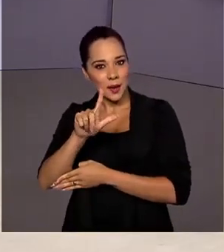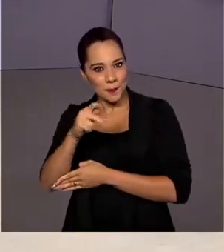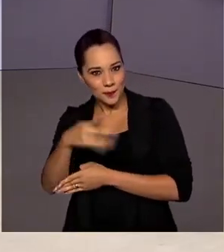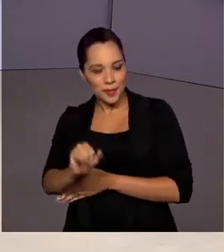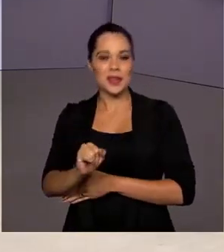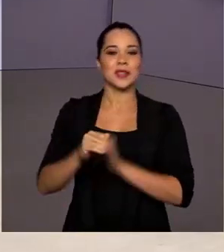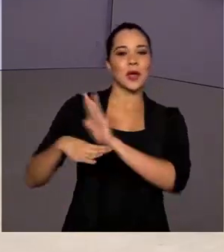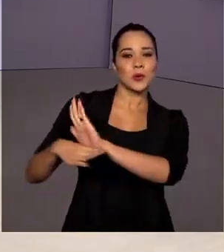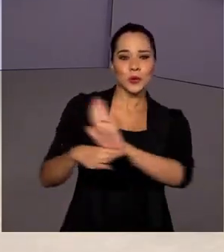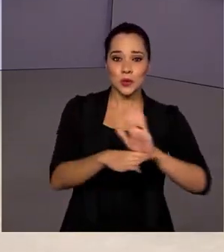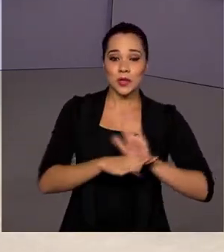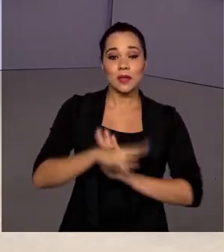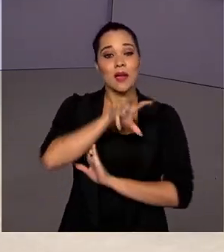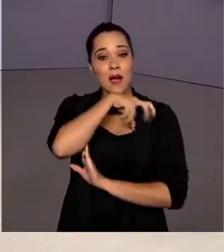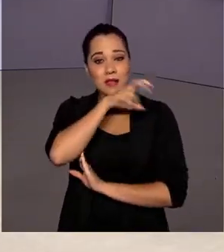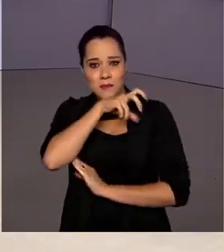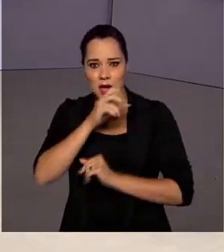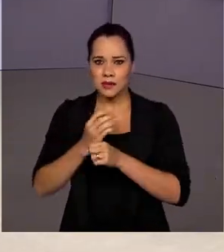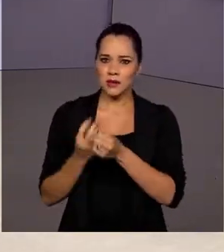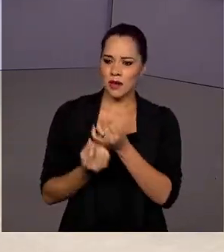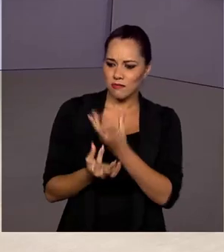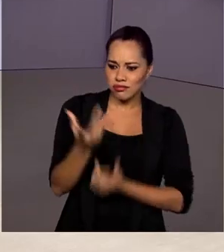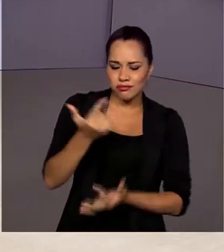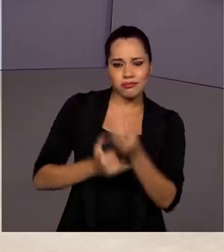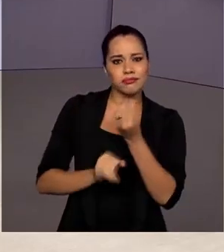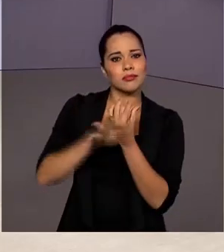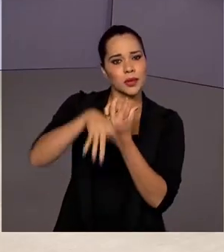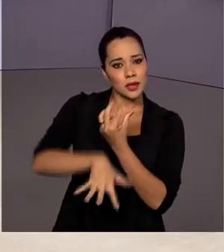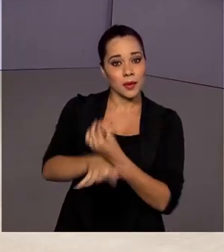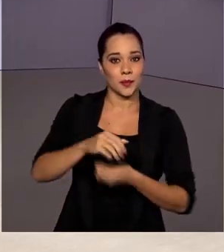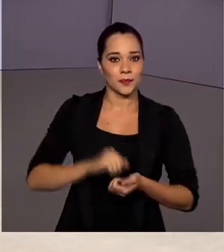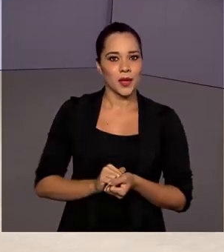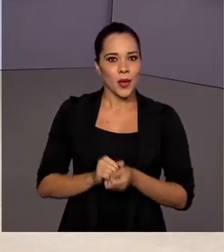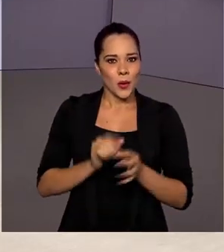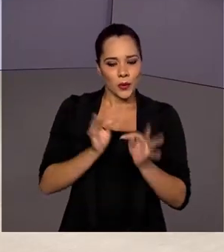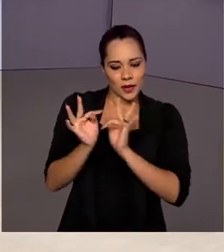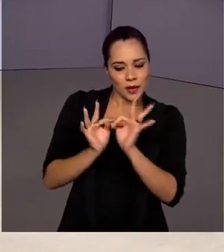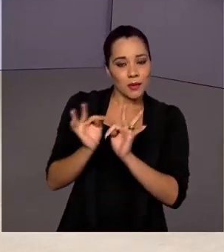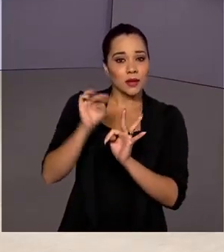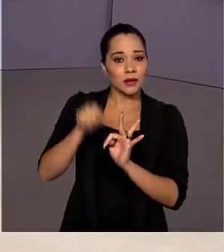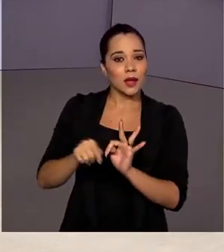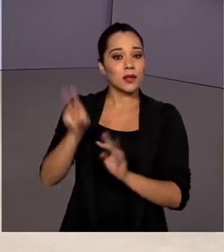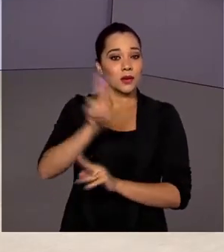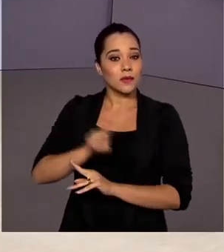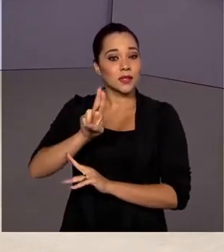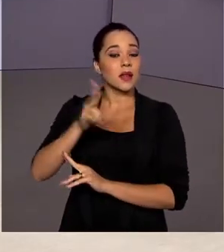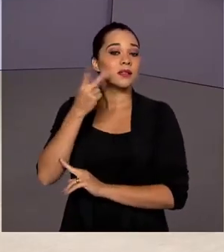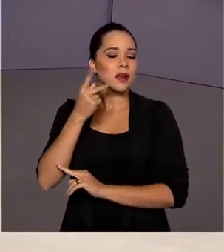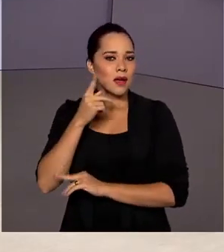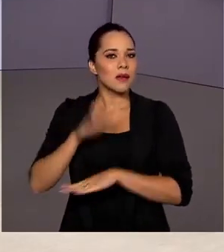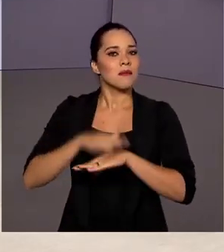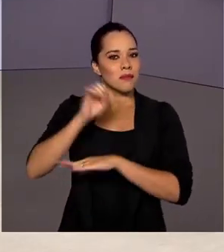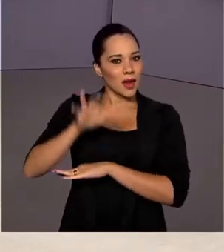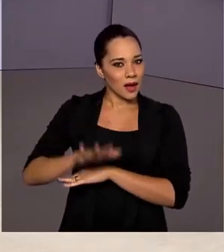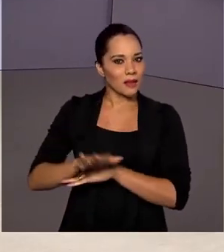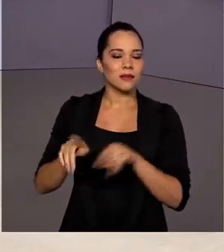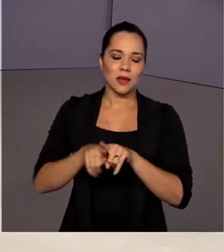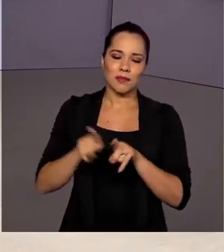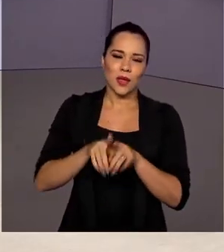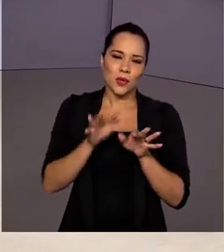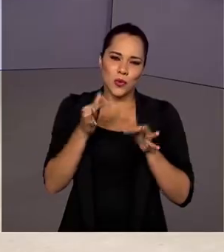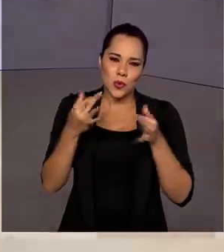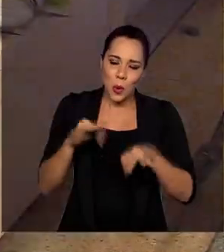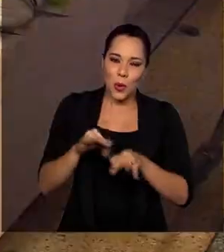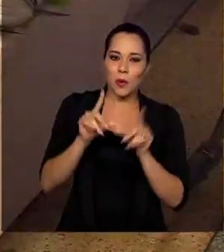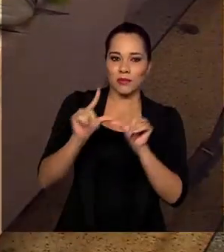vítimas das queimadas, no Pantanal. O tratamento desenvolvido pela Universidade Federal do Ceará é mais barato e menos doloroso.